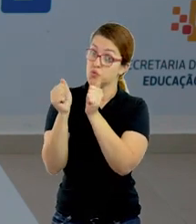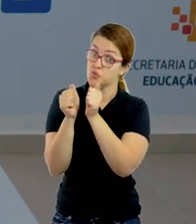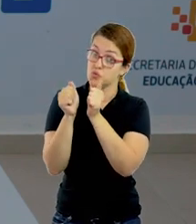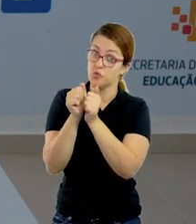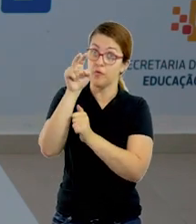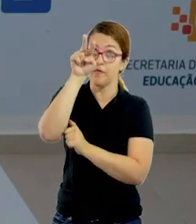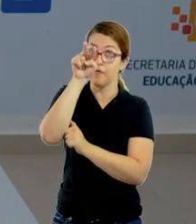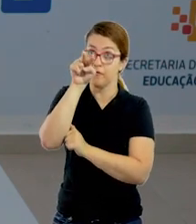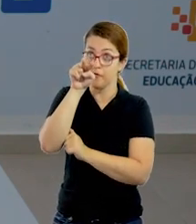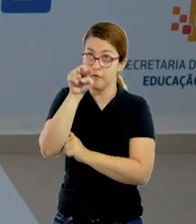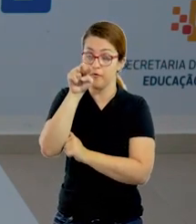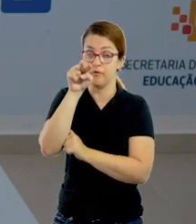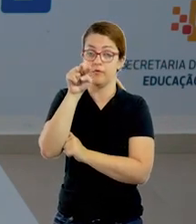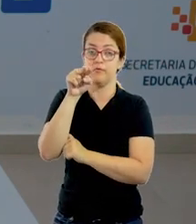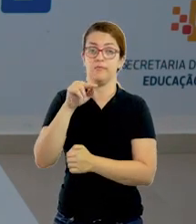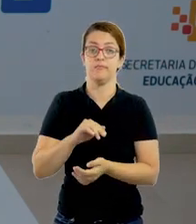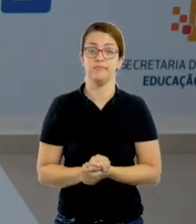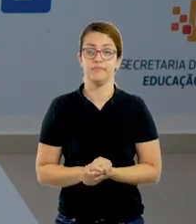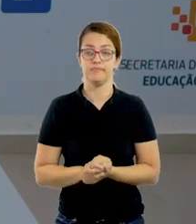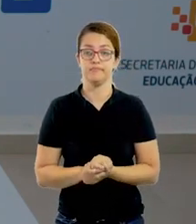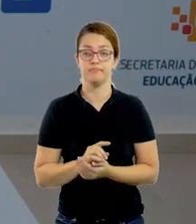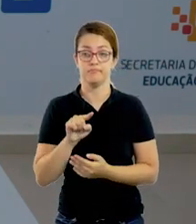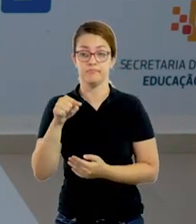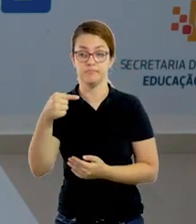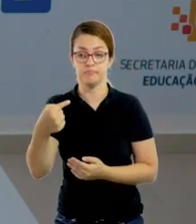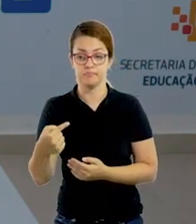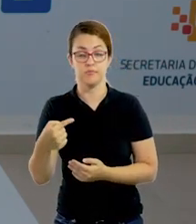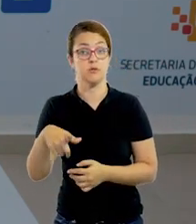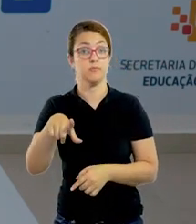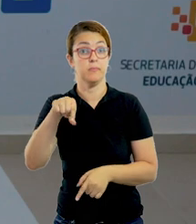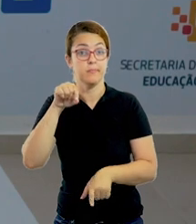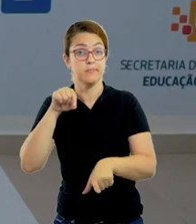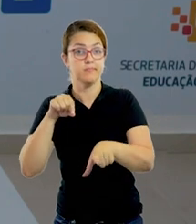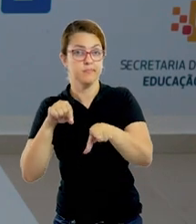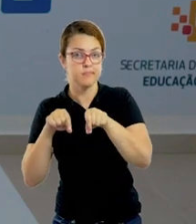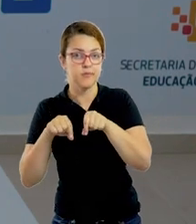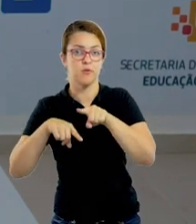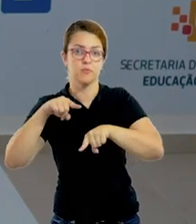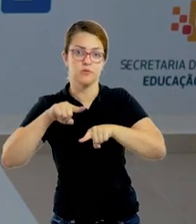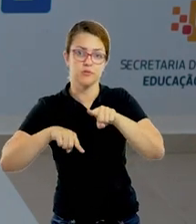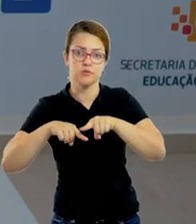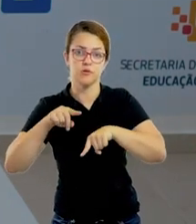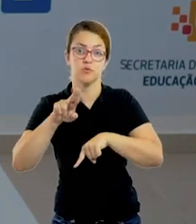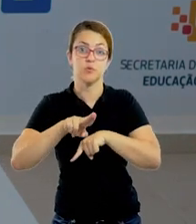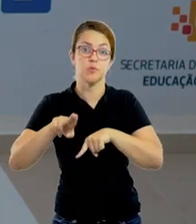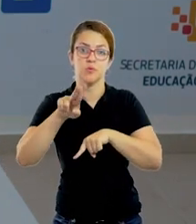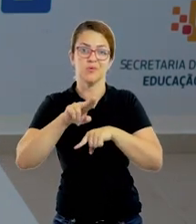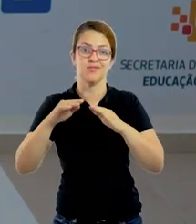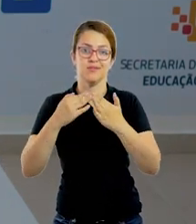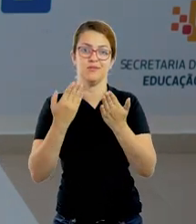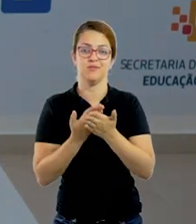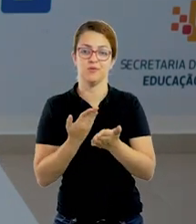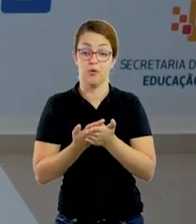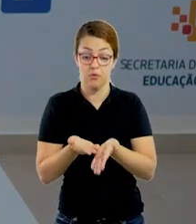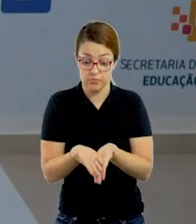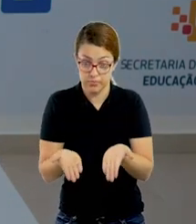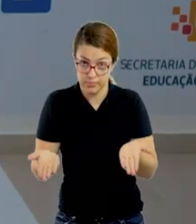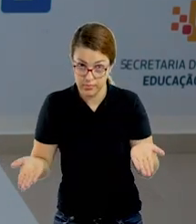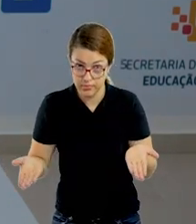Depois, a atividade segue como? Pegue algum daqueles objetos escolares e coloque sobre a mesa, do jeito que está aqui.